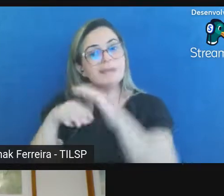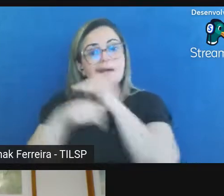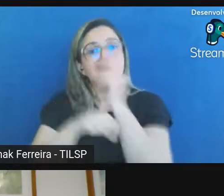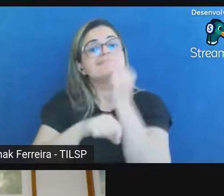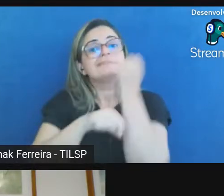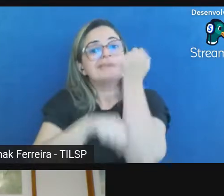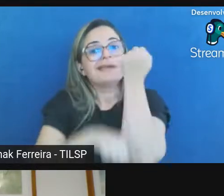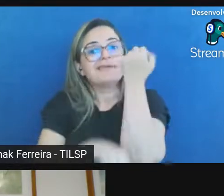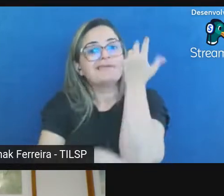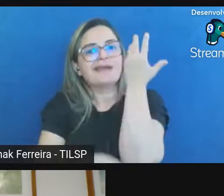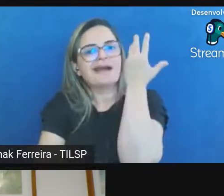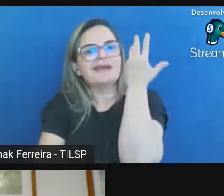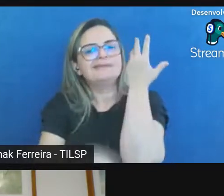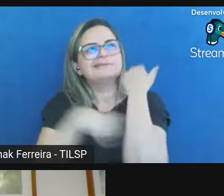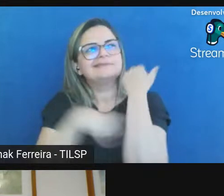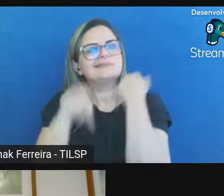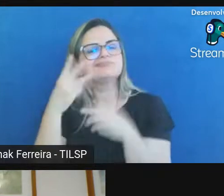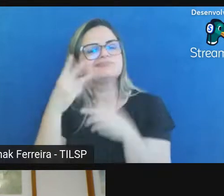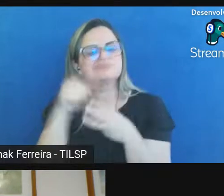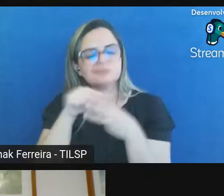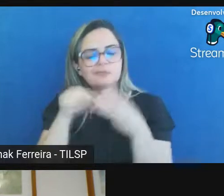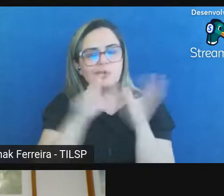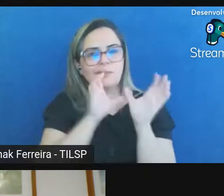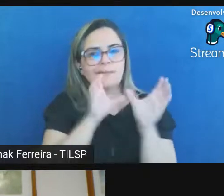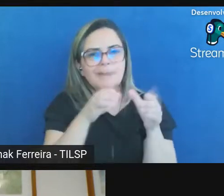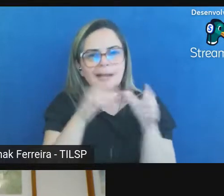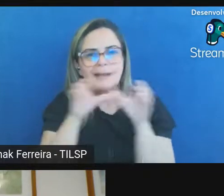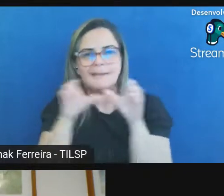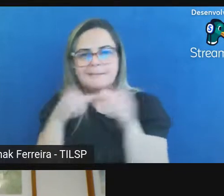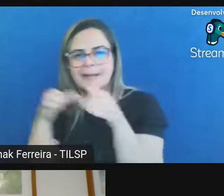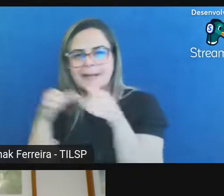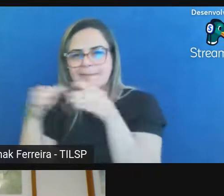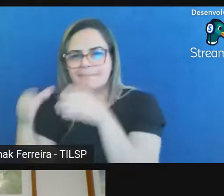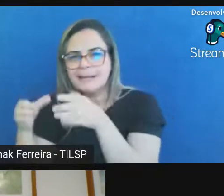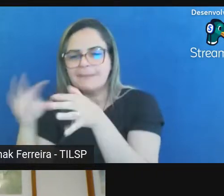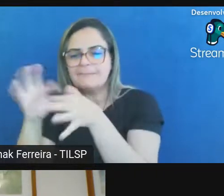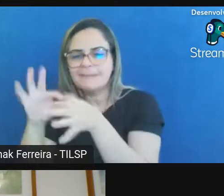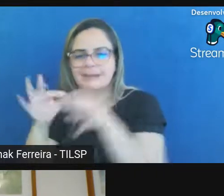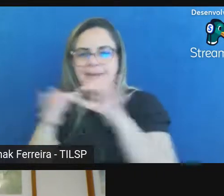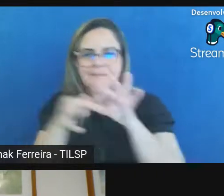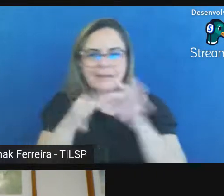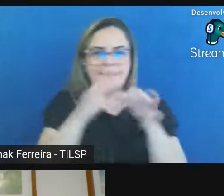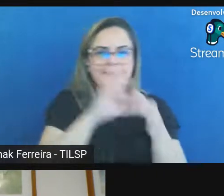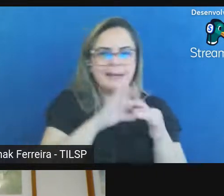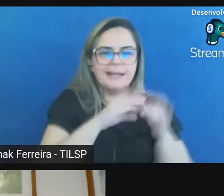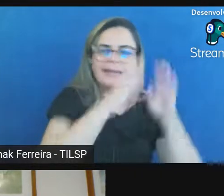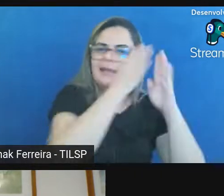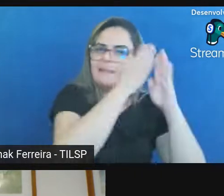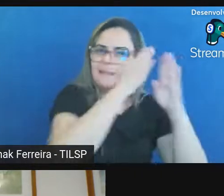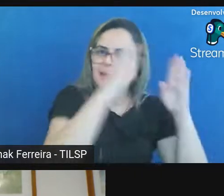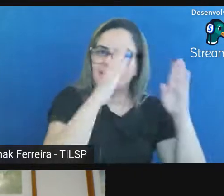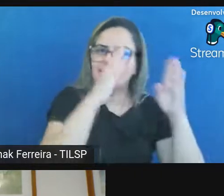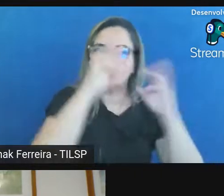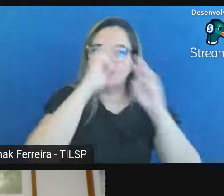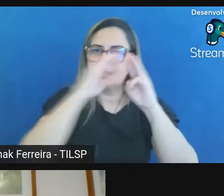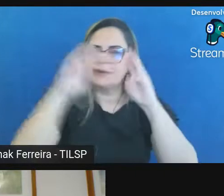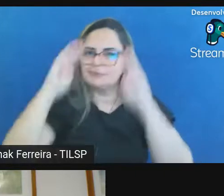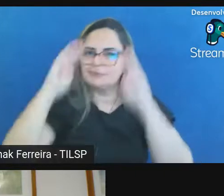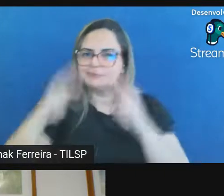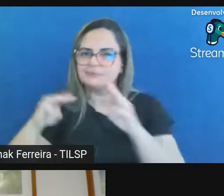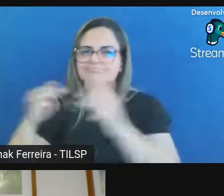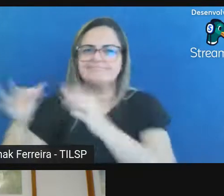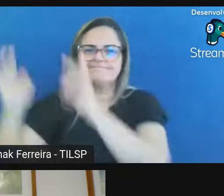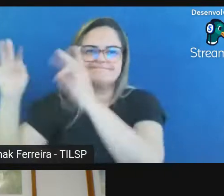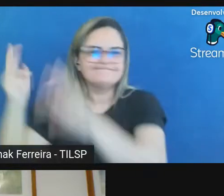nos três pacotes porque eu dialogo arquivo biblioteca museu e etc sempre interdisciplinar